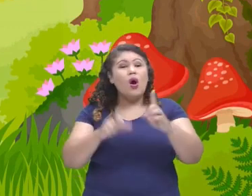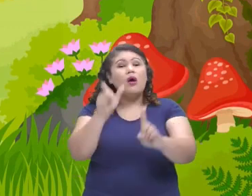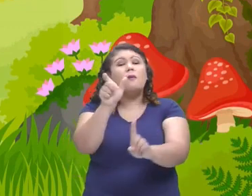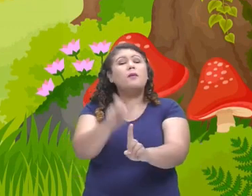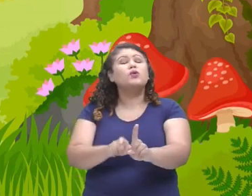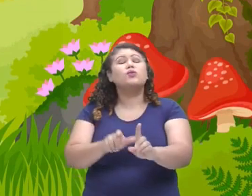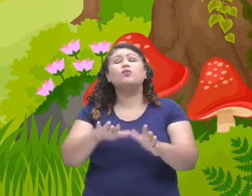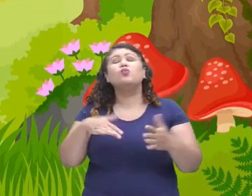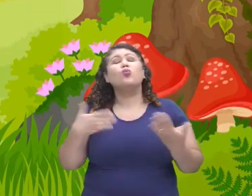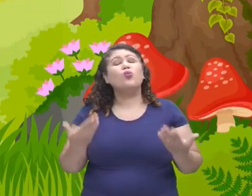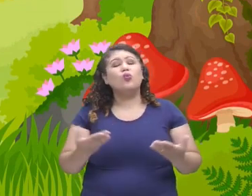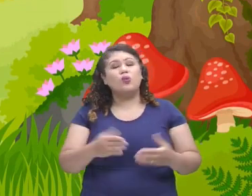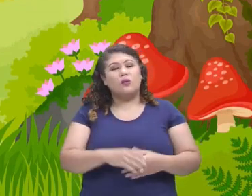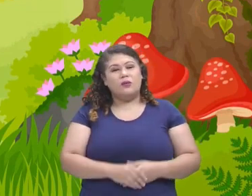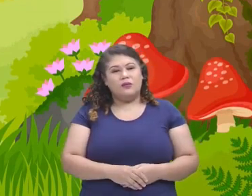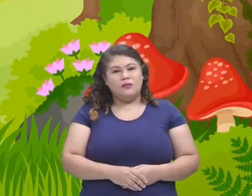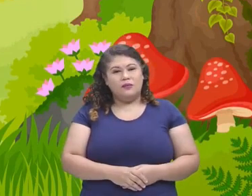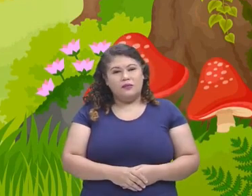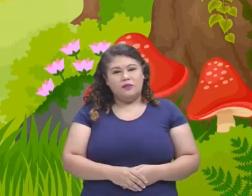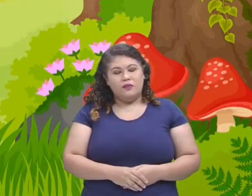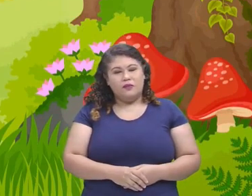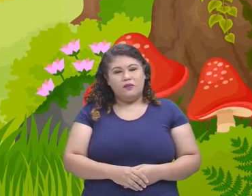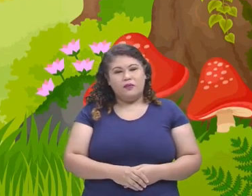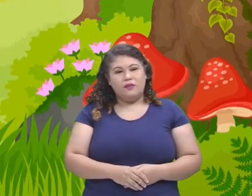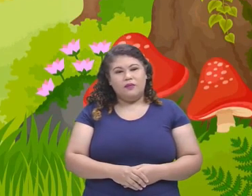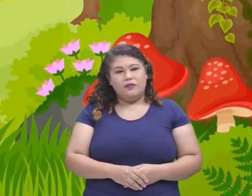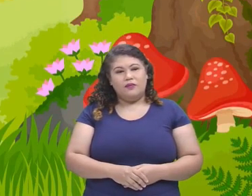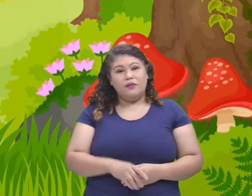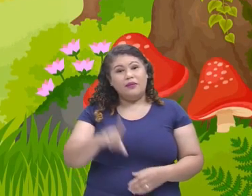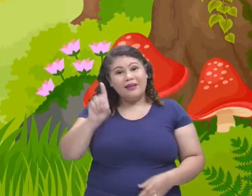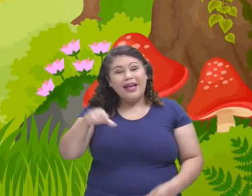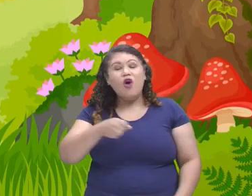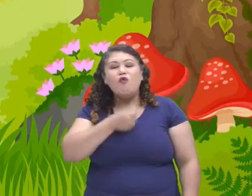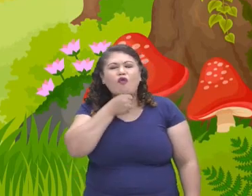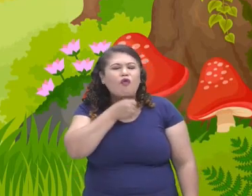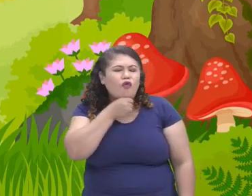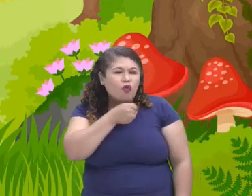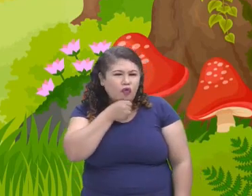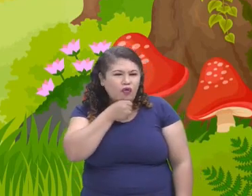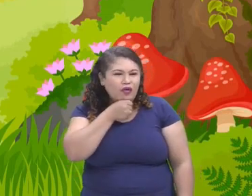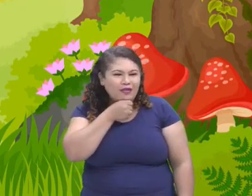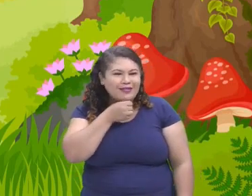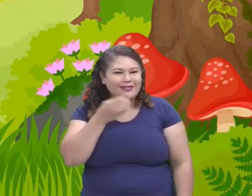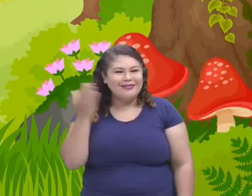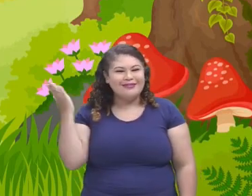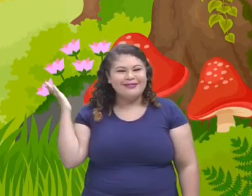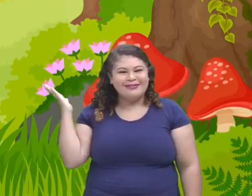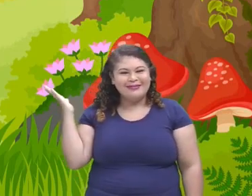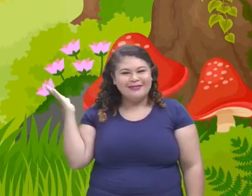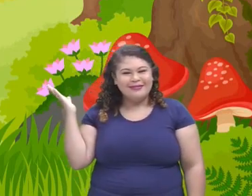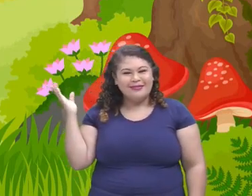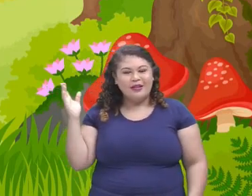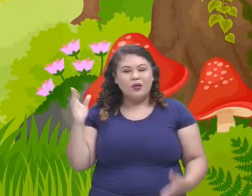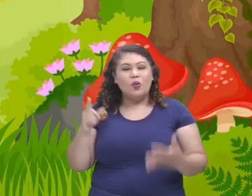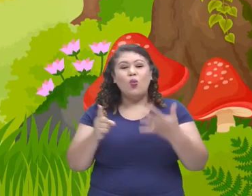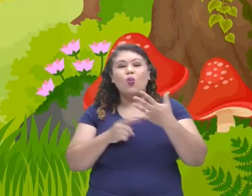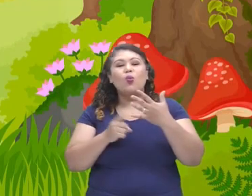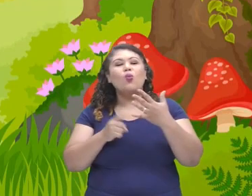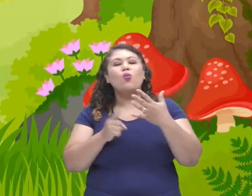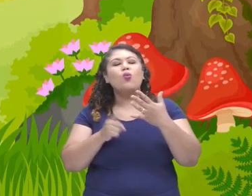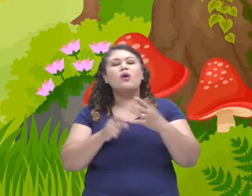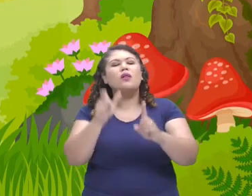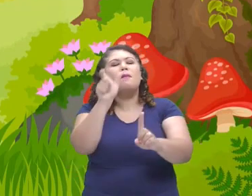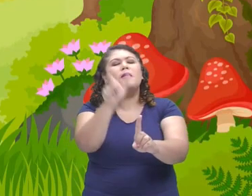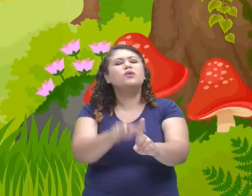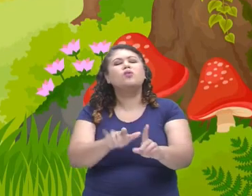personagem da nossa historinha? Vamos lá investigar. É a vovozinha. E o nosso último personagem, qual